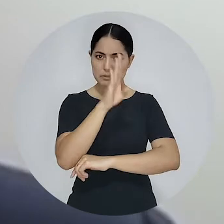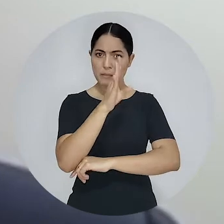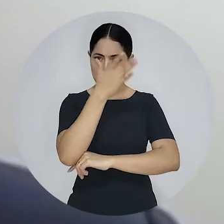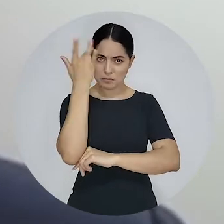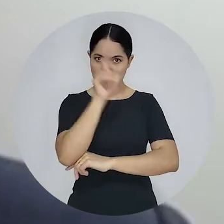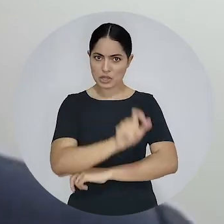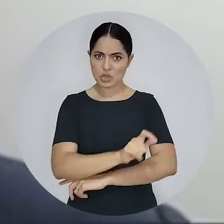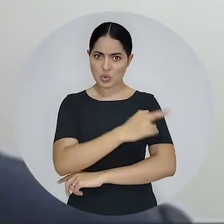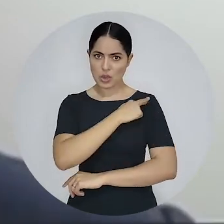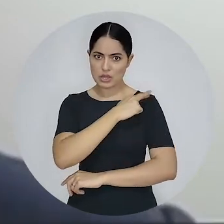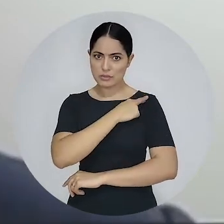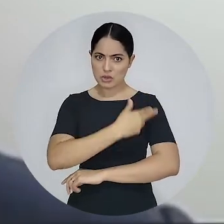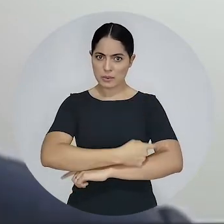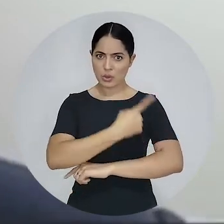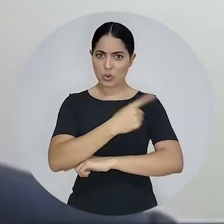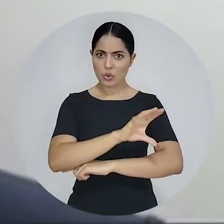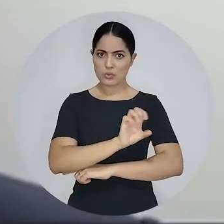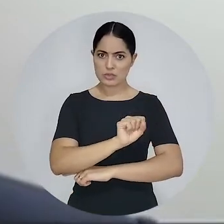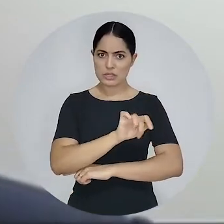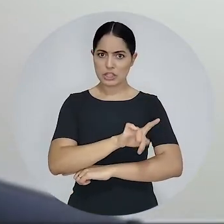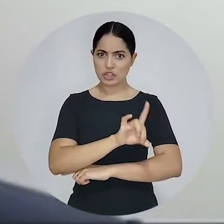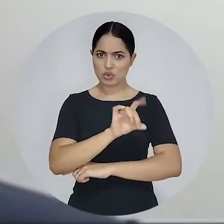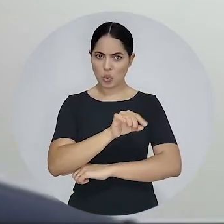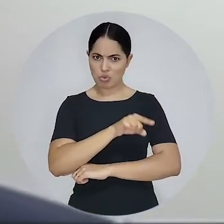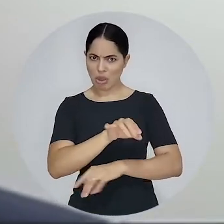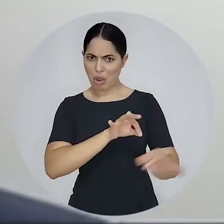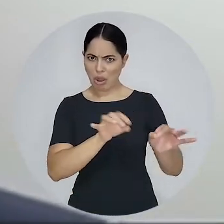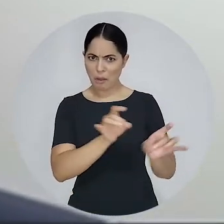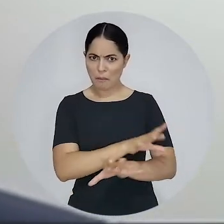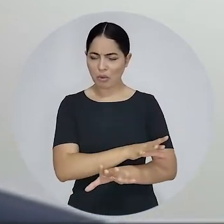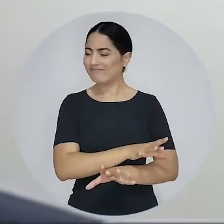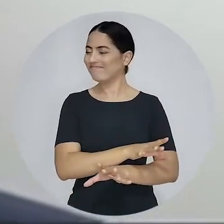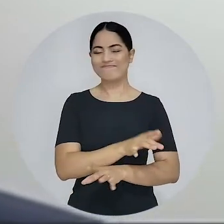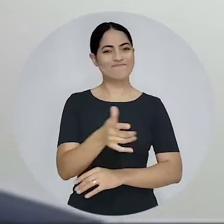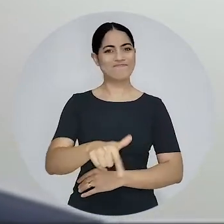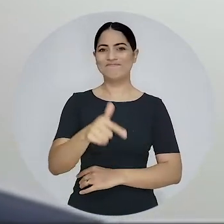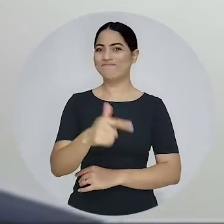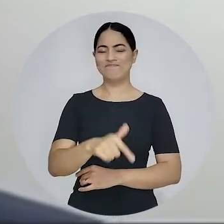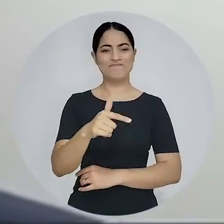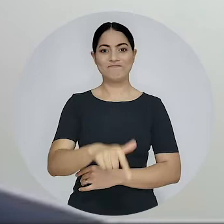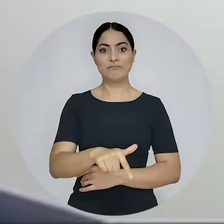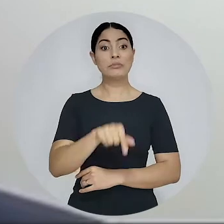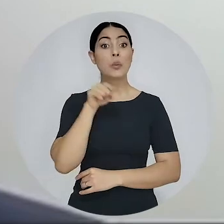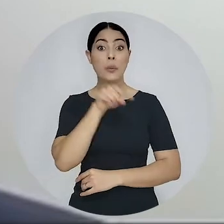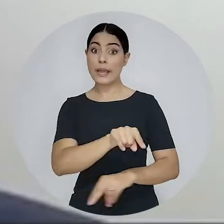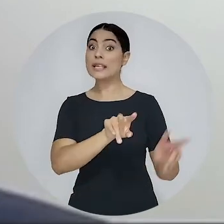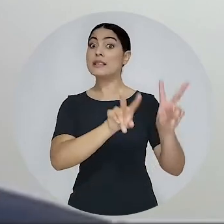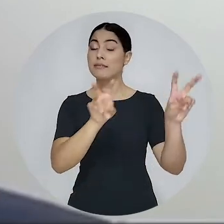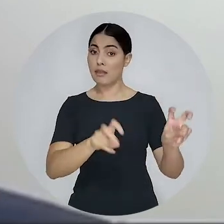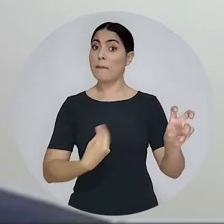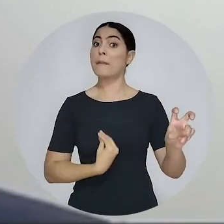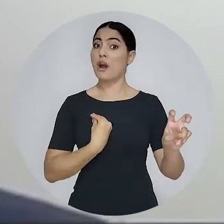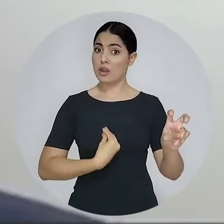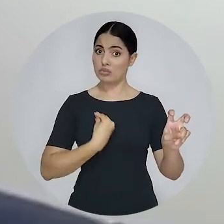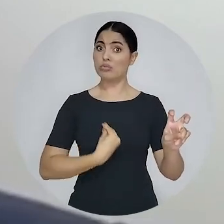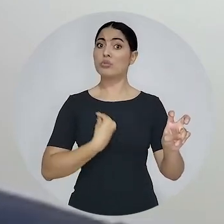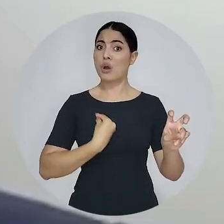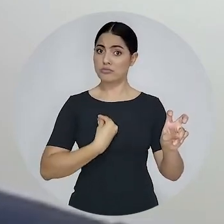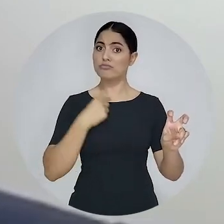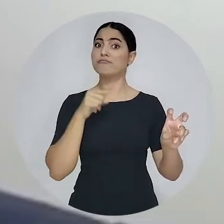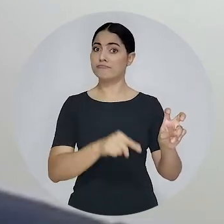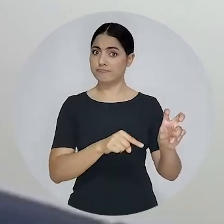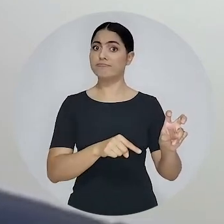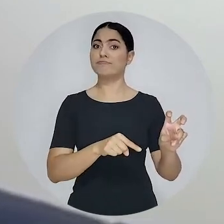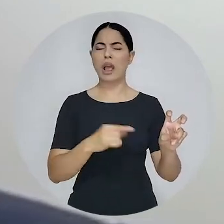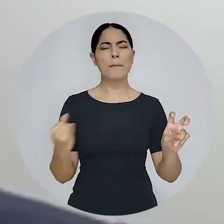os condomínios, nem todos os síndicos, sobretudo, estão preparados para isso. É por isso que eu relevo esse tema